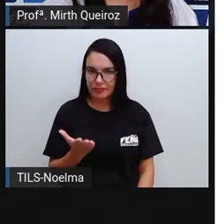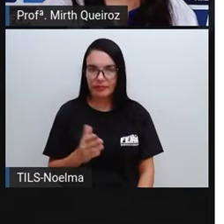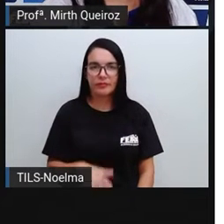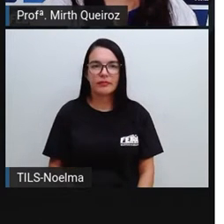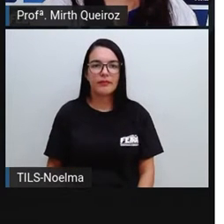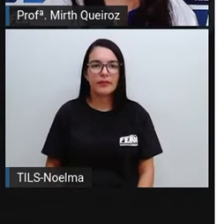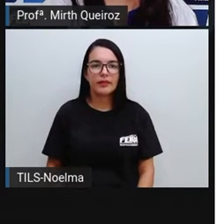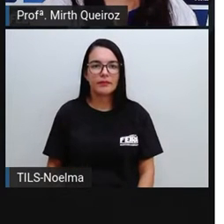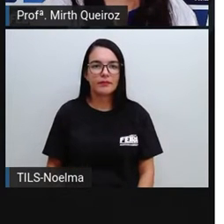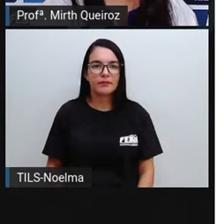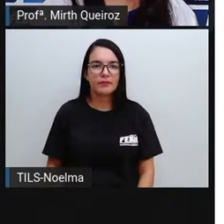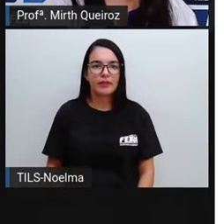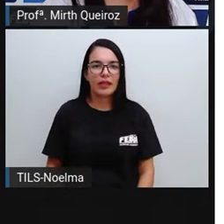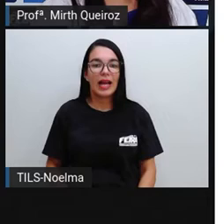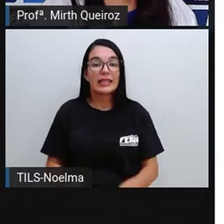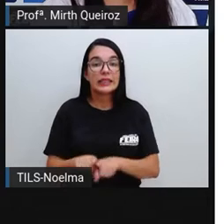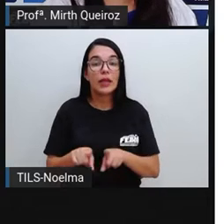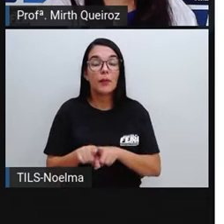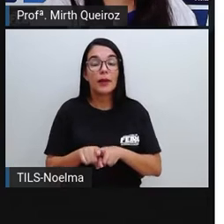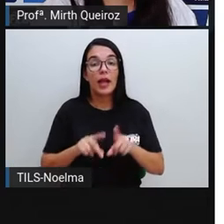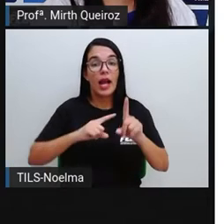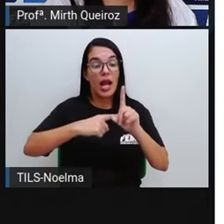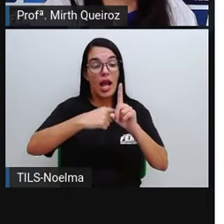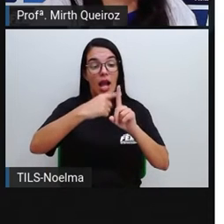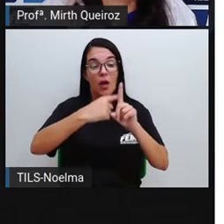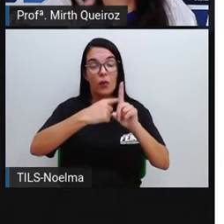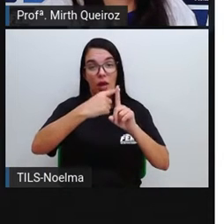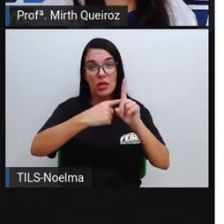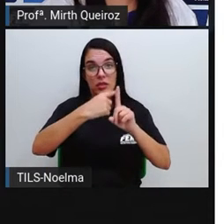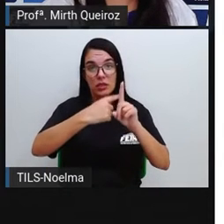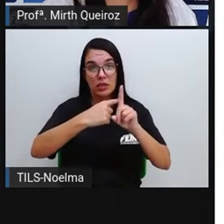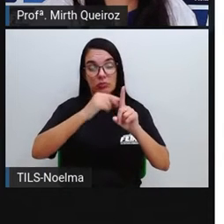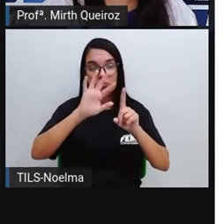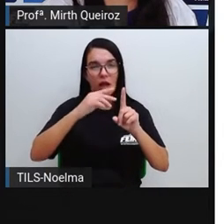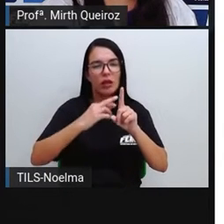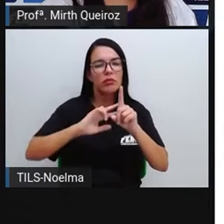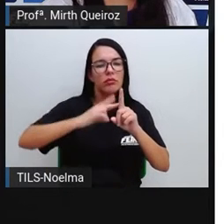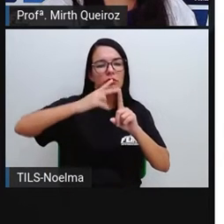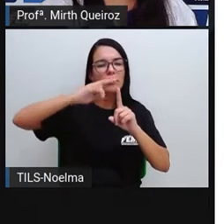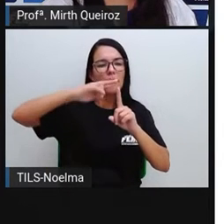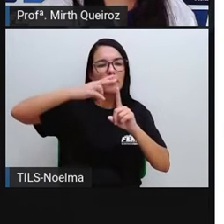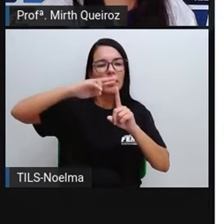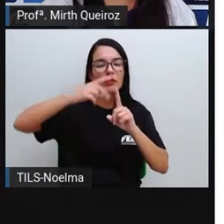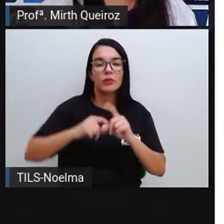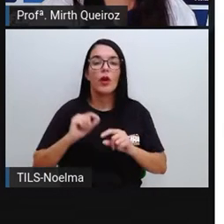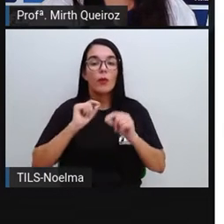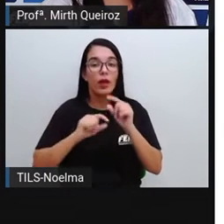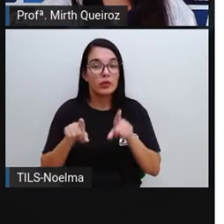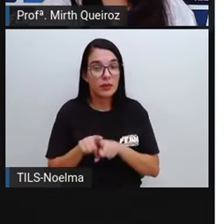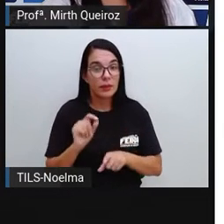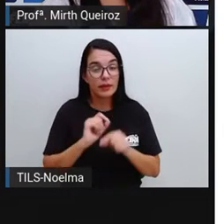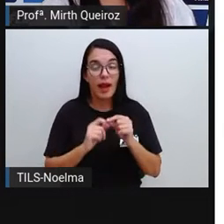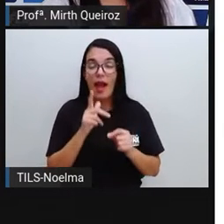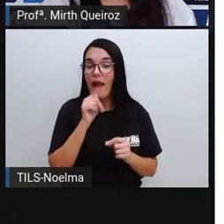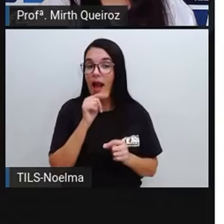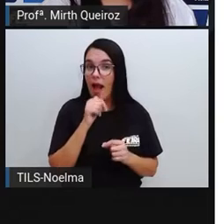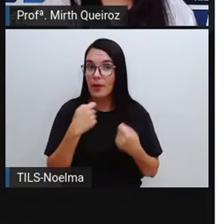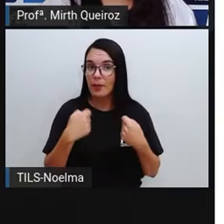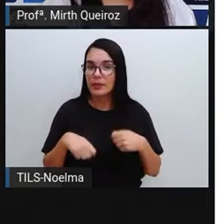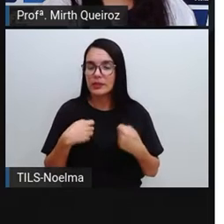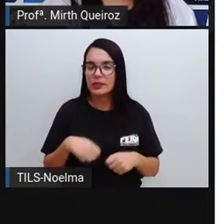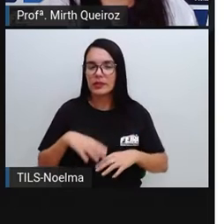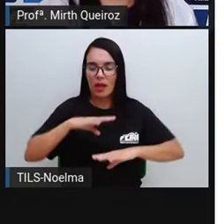E a regulação da nossa temperatura Muito interessante falar sobre a regulação da nossa temperatura A água, ela vai estar